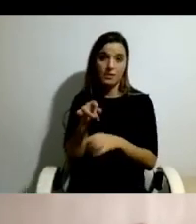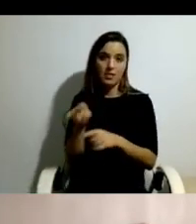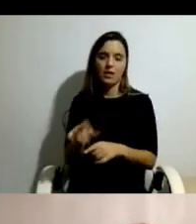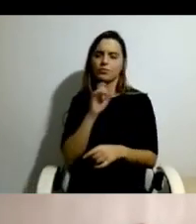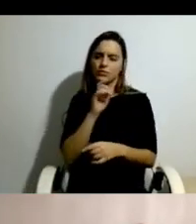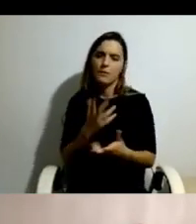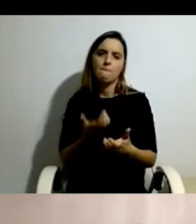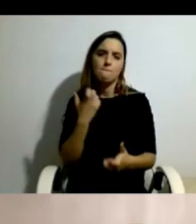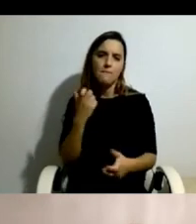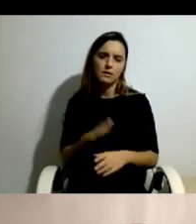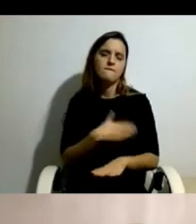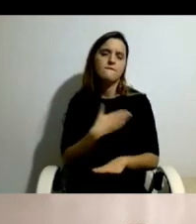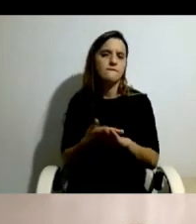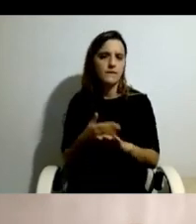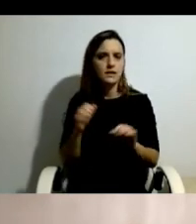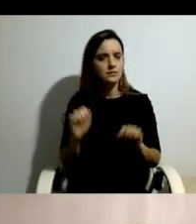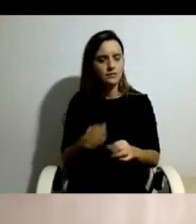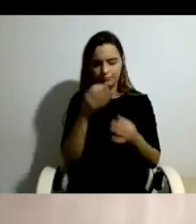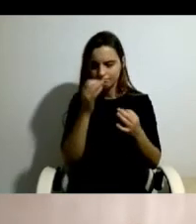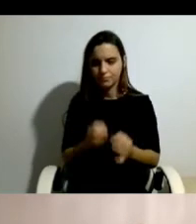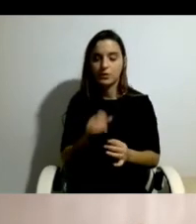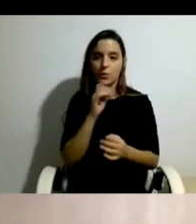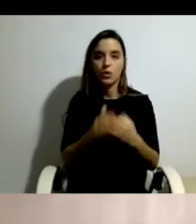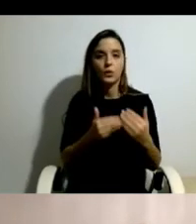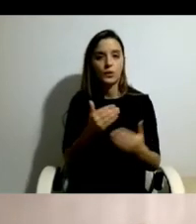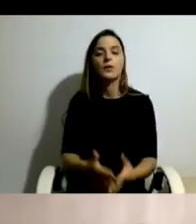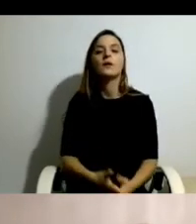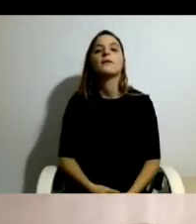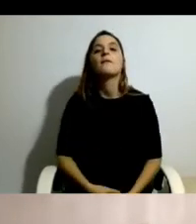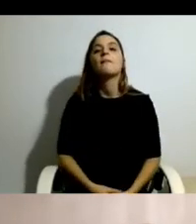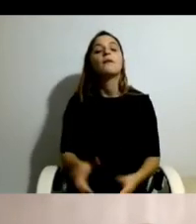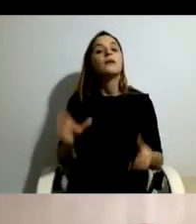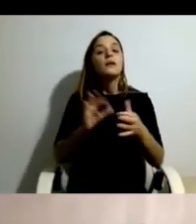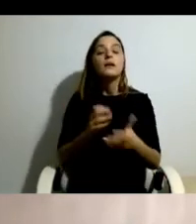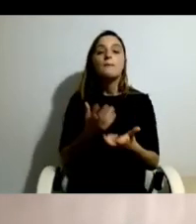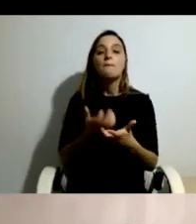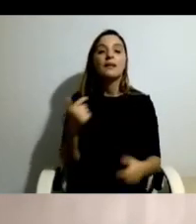certeza muito maiores. Podes avançar? Em termos de impactos negativos,